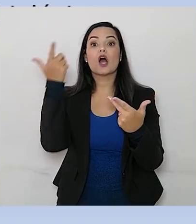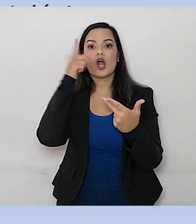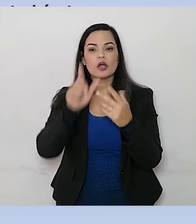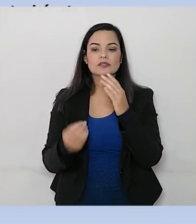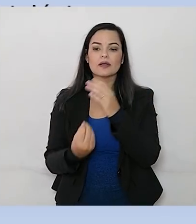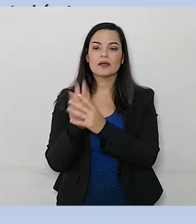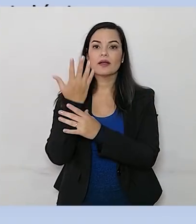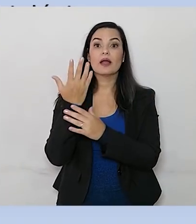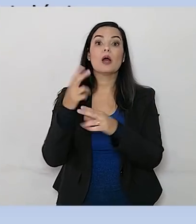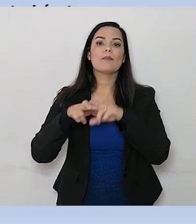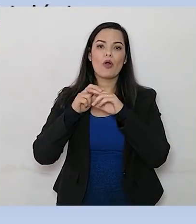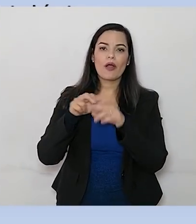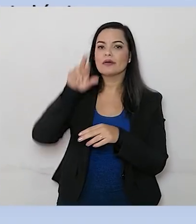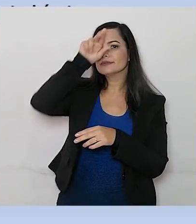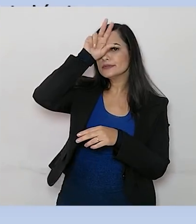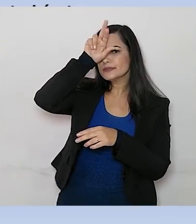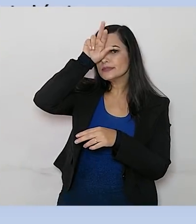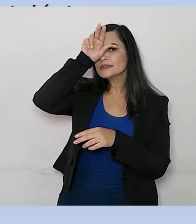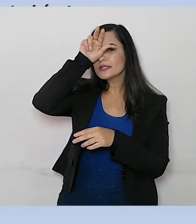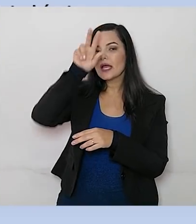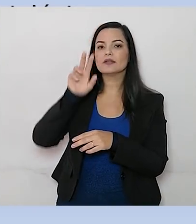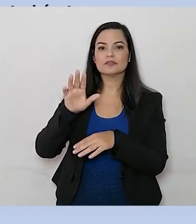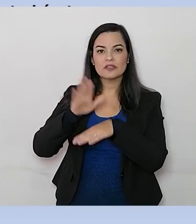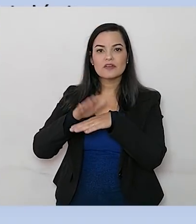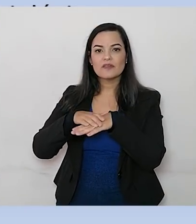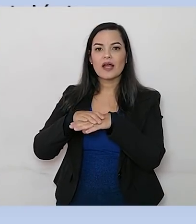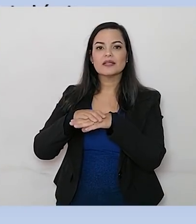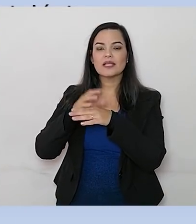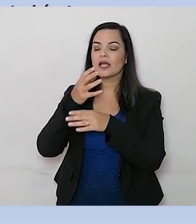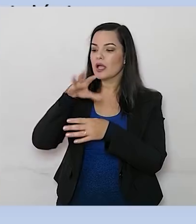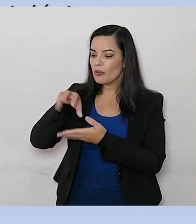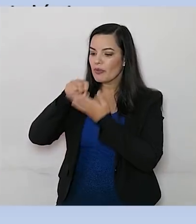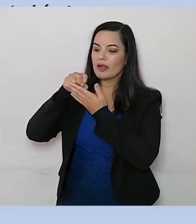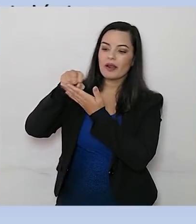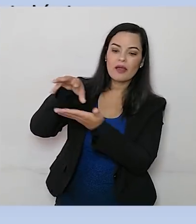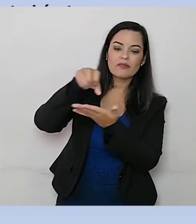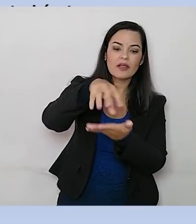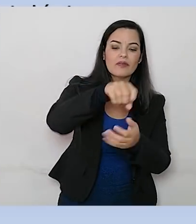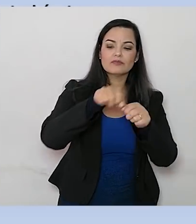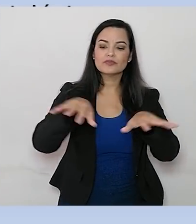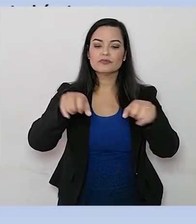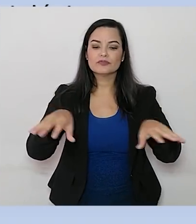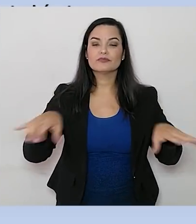insetos que atuam como polinizadores no ambiente. Mas não só isso. Existe também toda a questão comercial